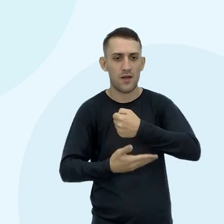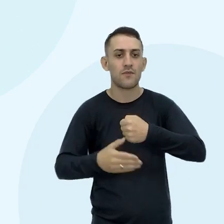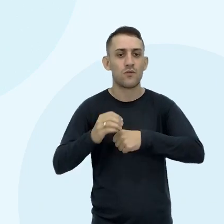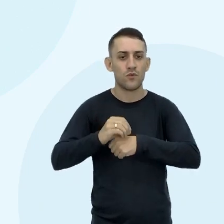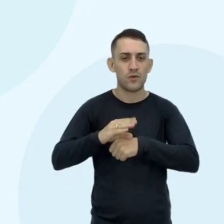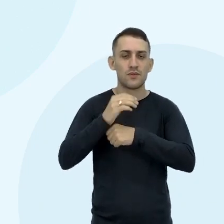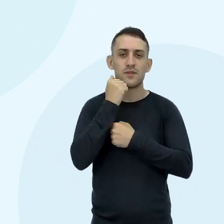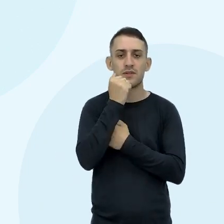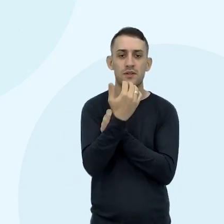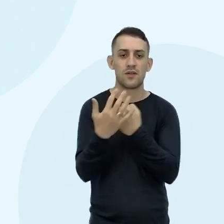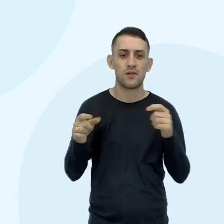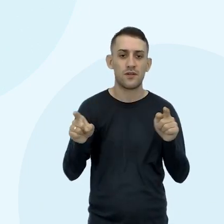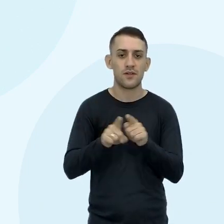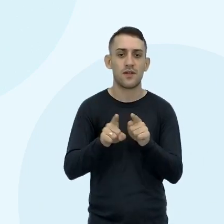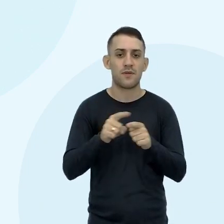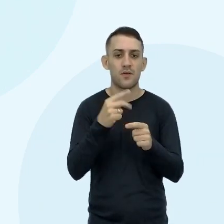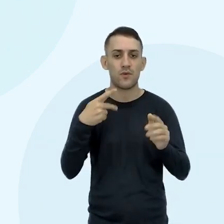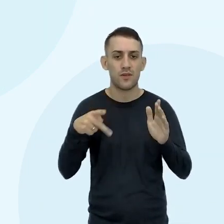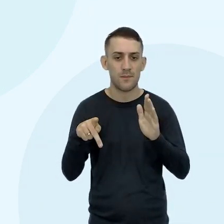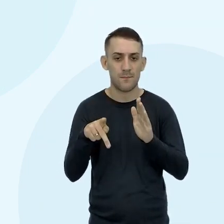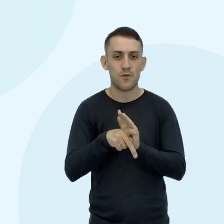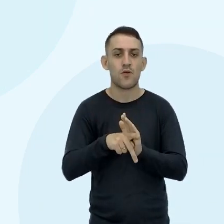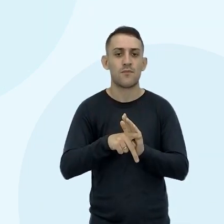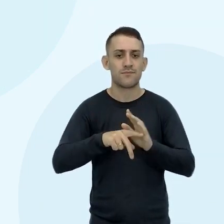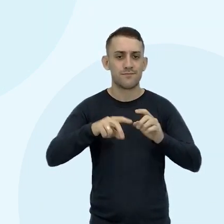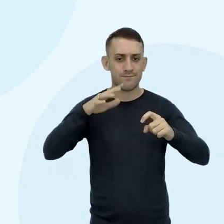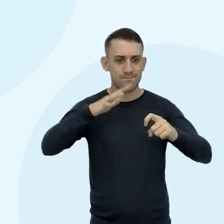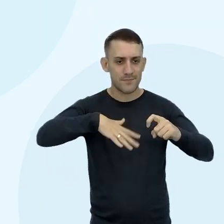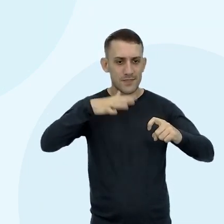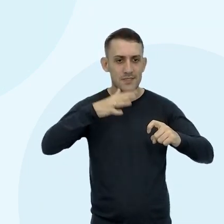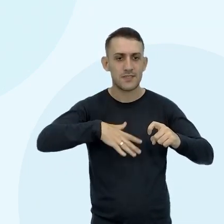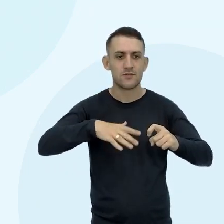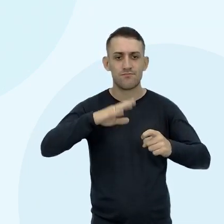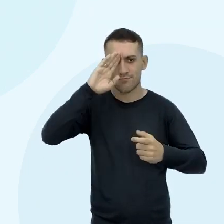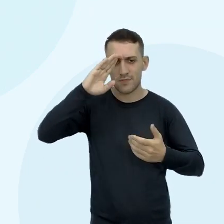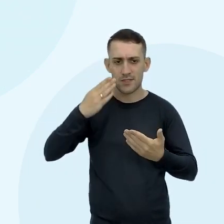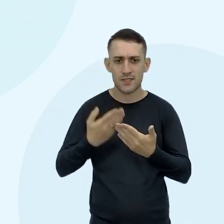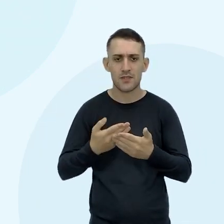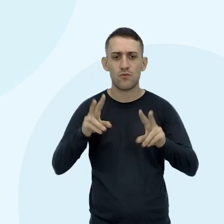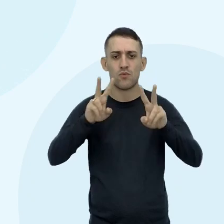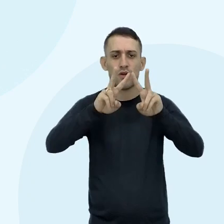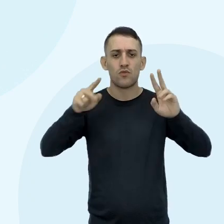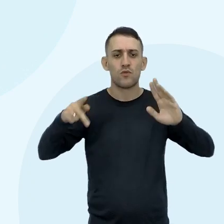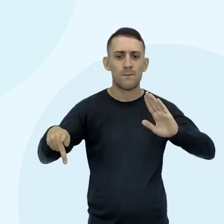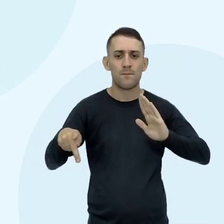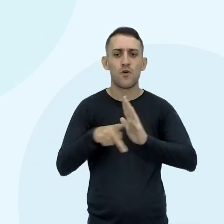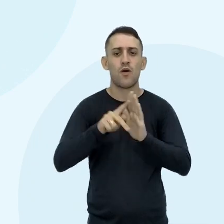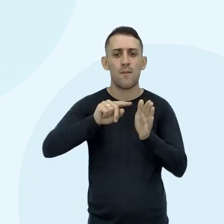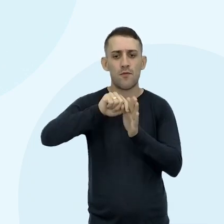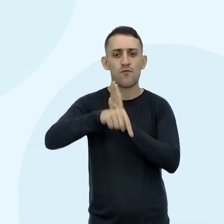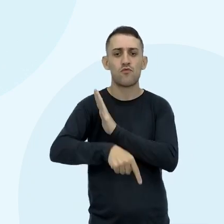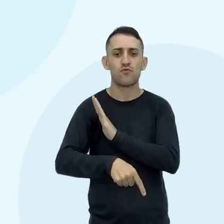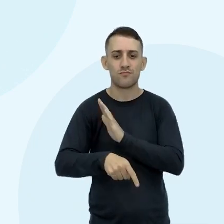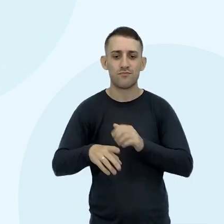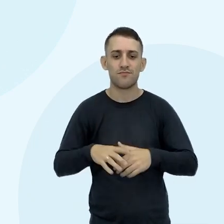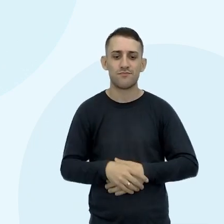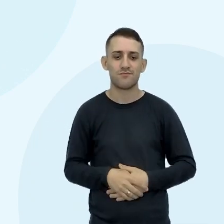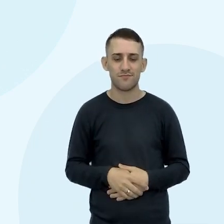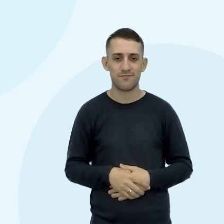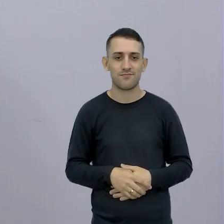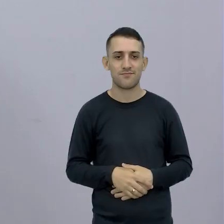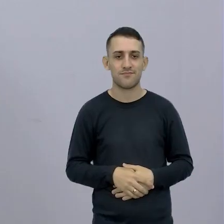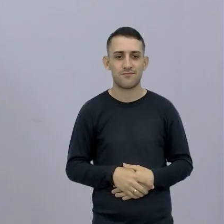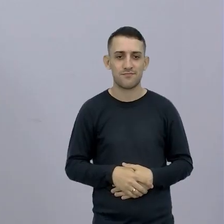Conhecimento da sede Na natureza Os naturais Além de mitos Crenças com temática Abordada no aprofundamento Legal, hein?